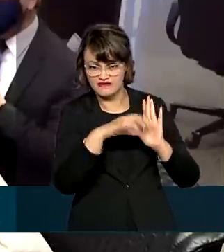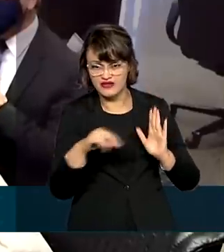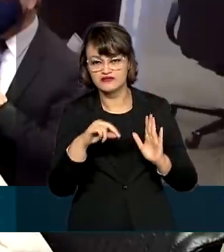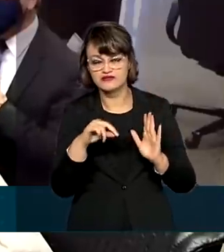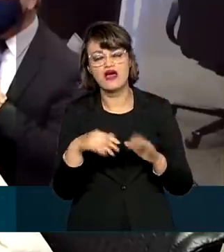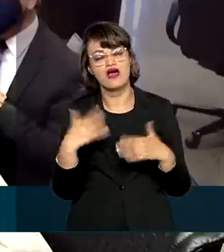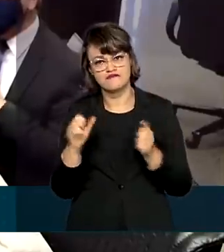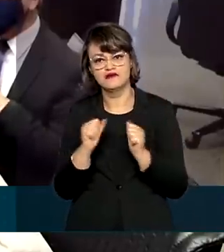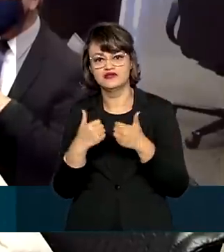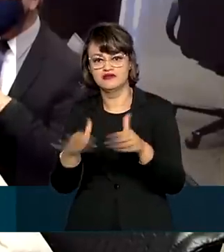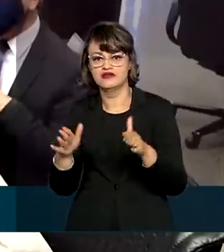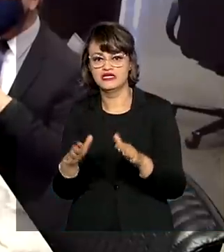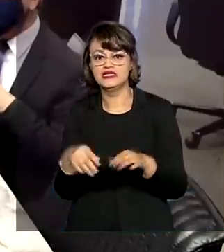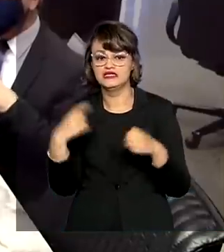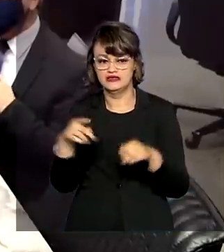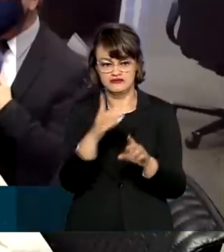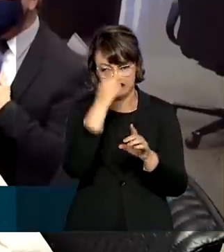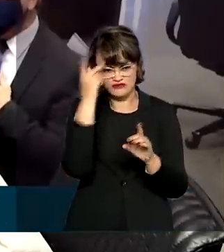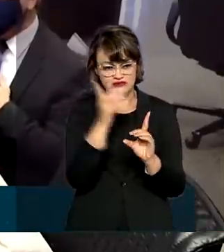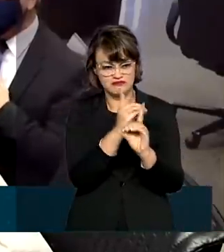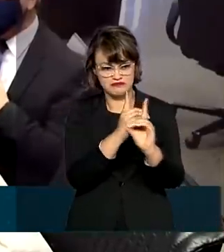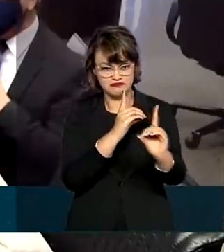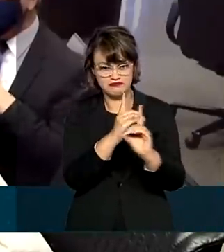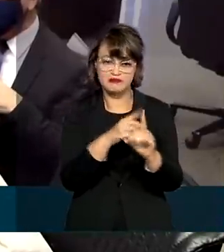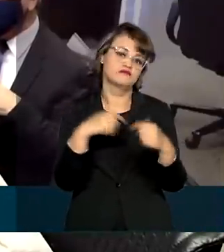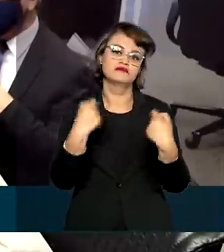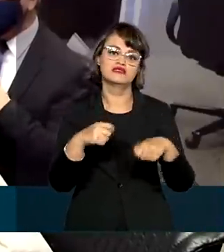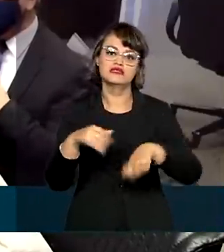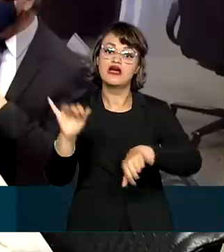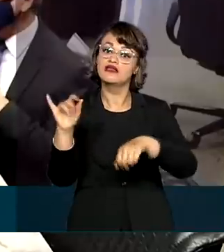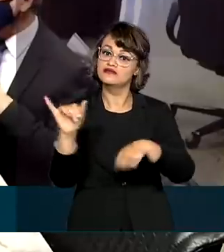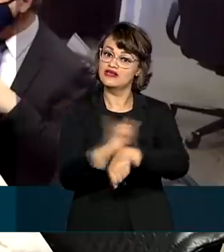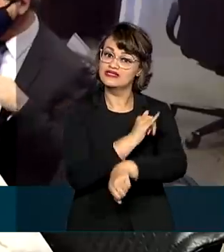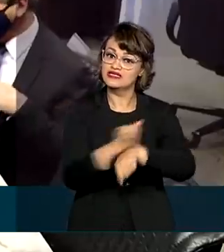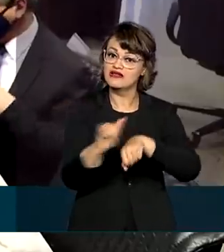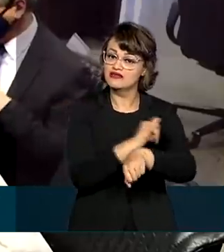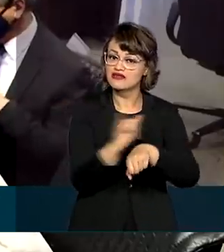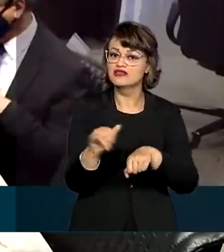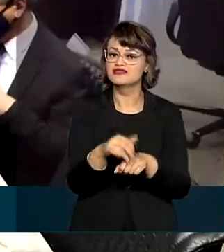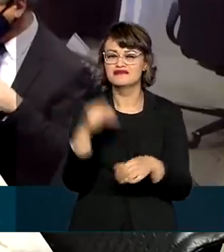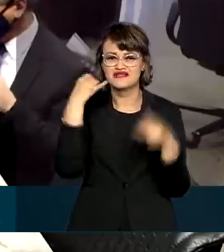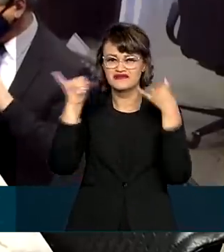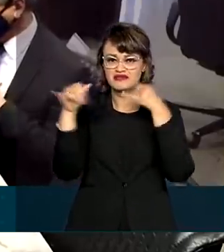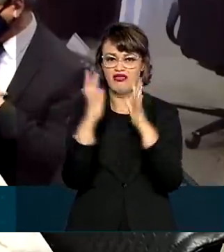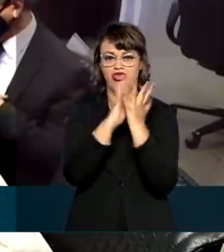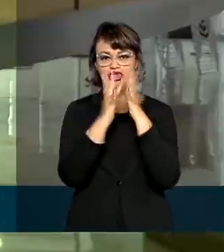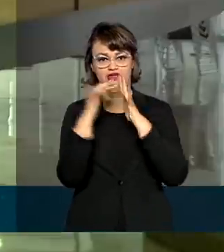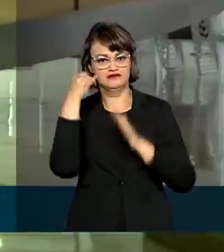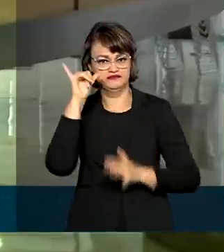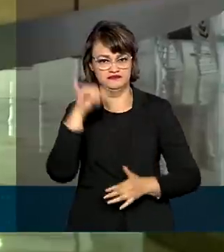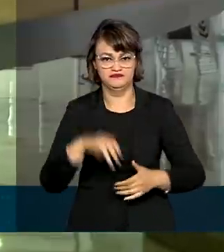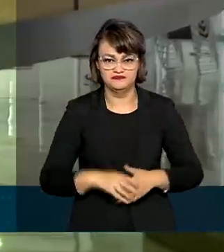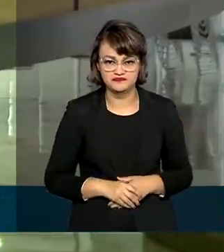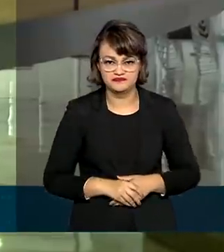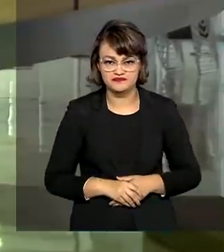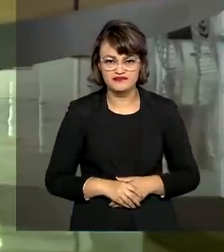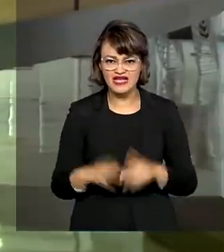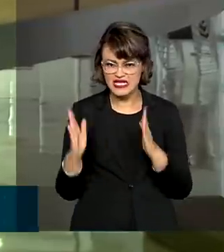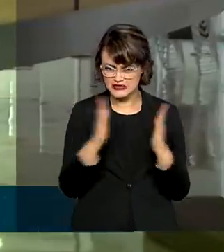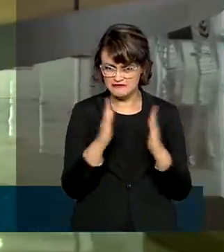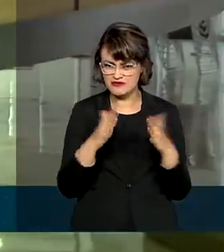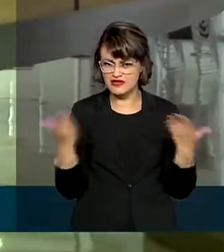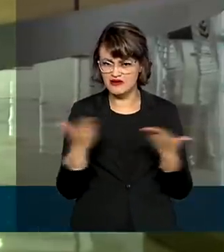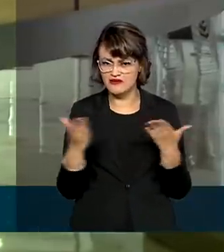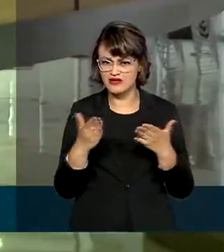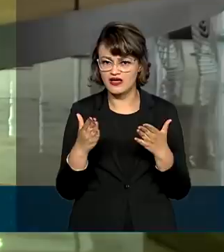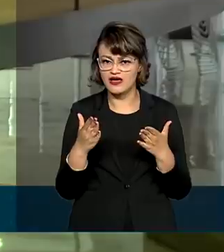espaçamento adequado entre as pessoas. Essa é a estratégia central para evitar aglomerações. Nesse primeiro momento, o